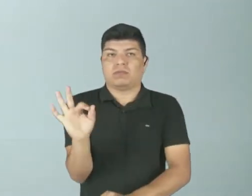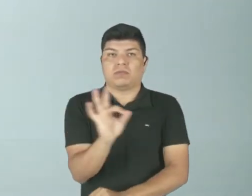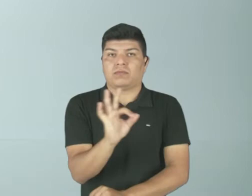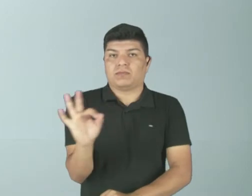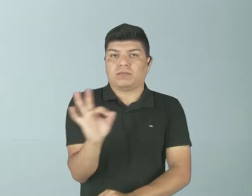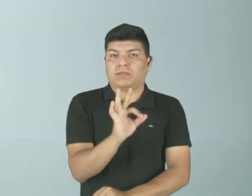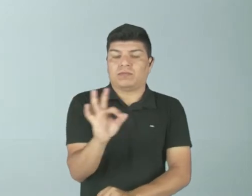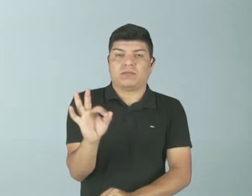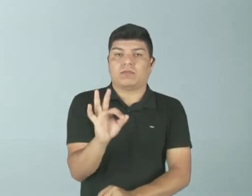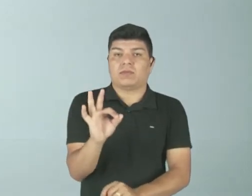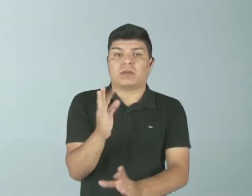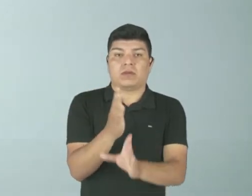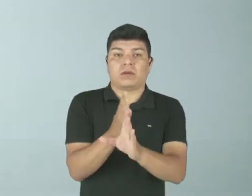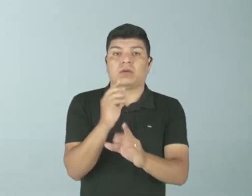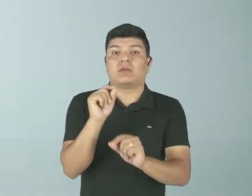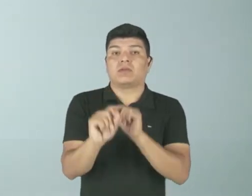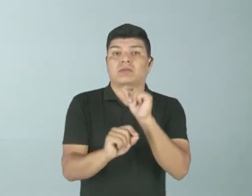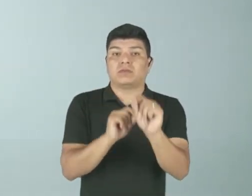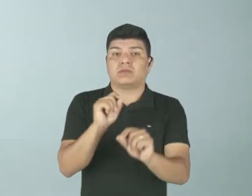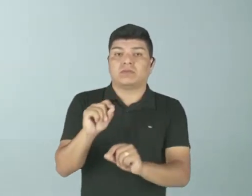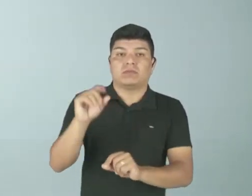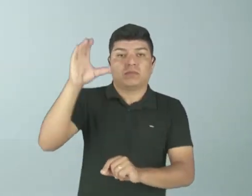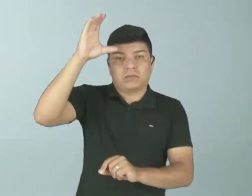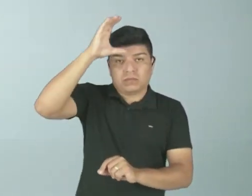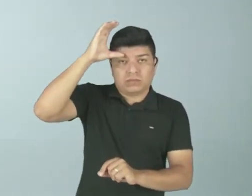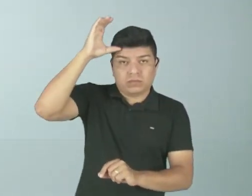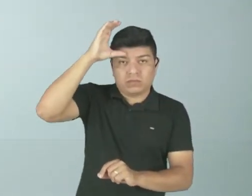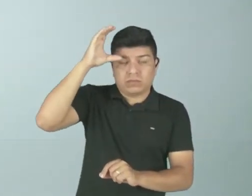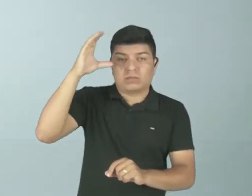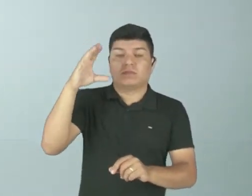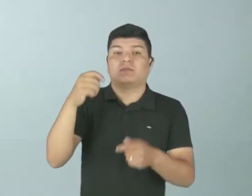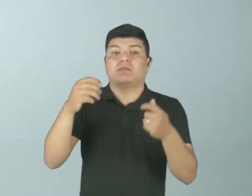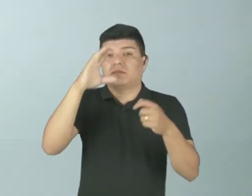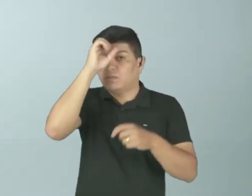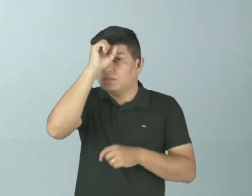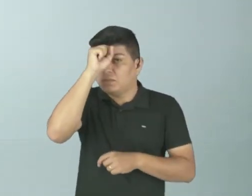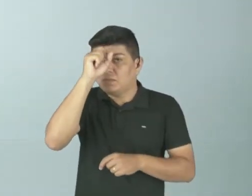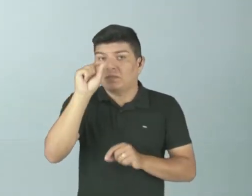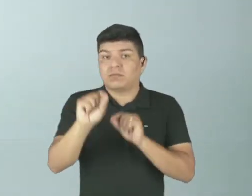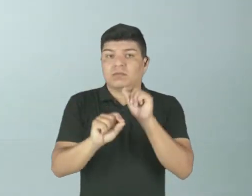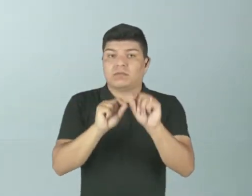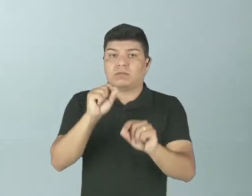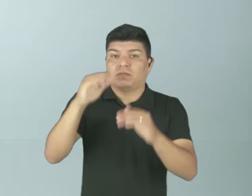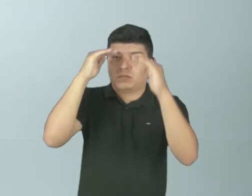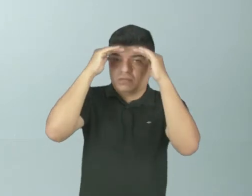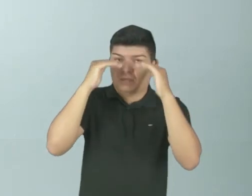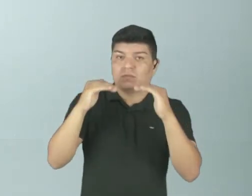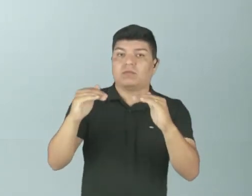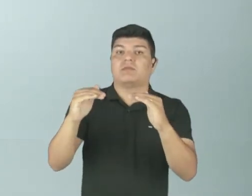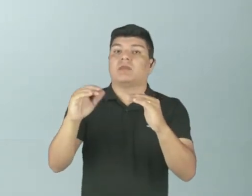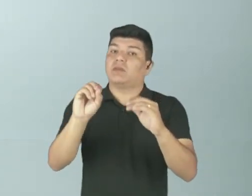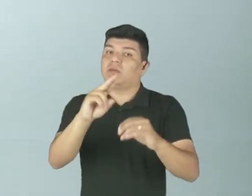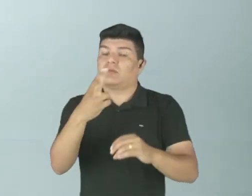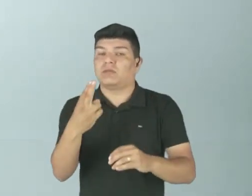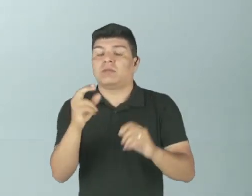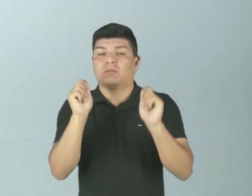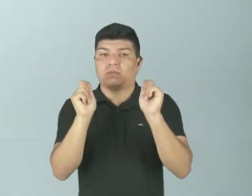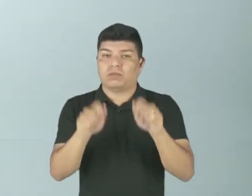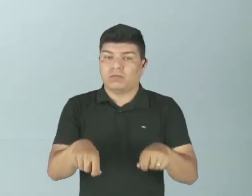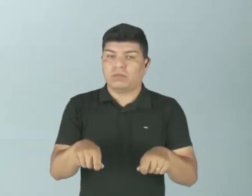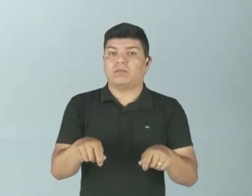ele não seja tolerante. A partir de uma consciência, ele vem adotar ou seguir ou deixar de seguir. Ele pode